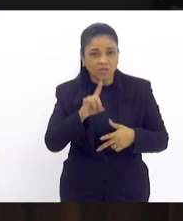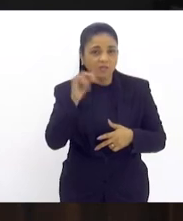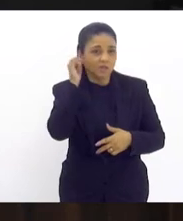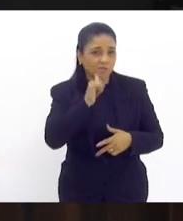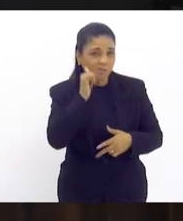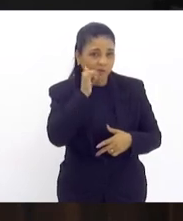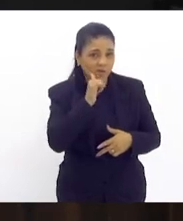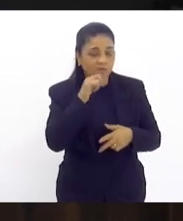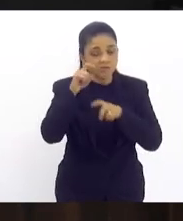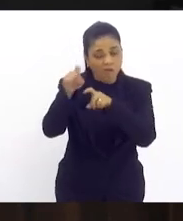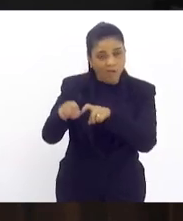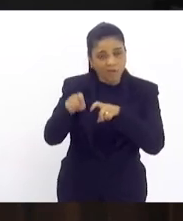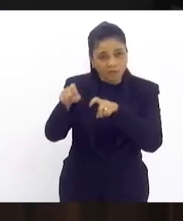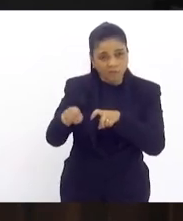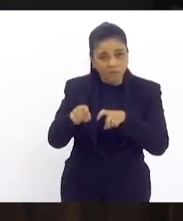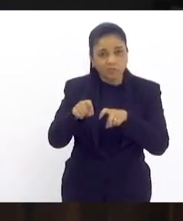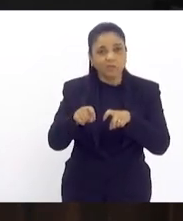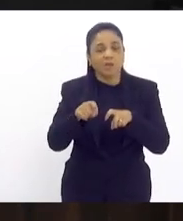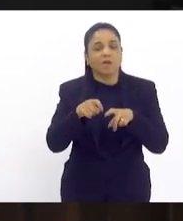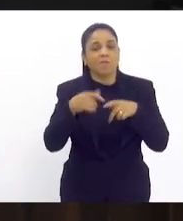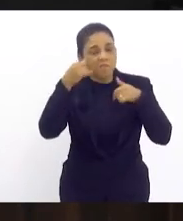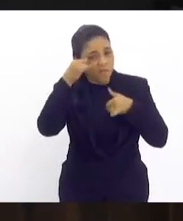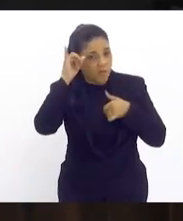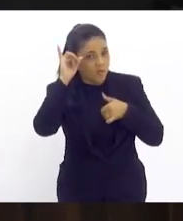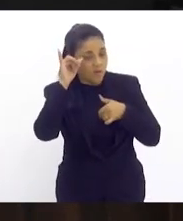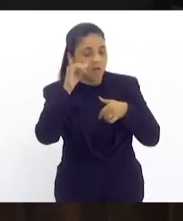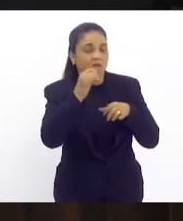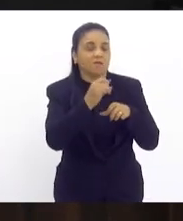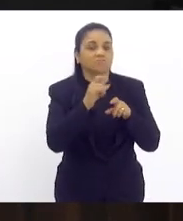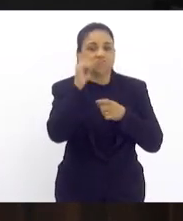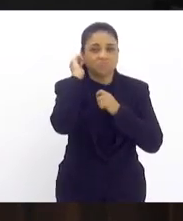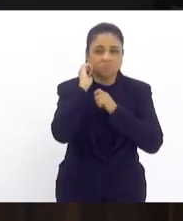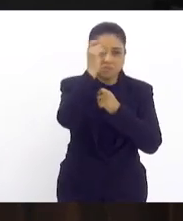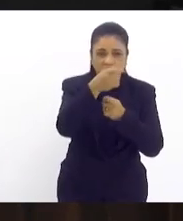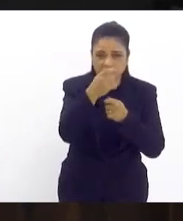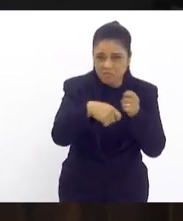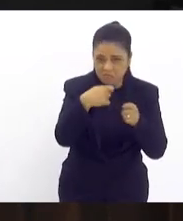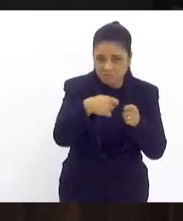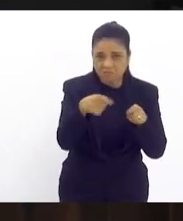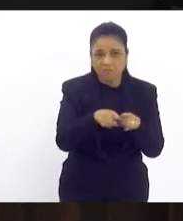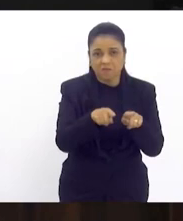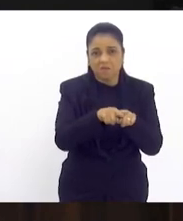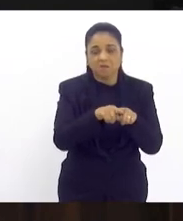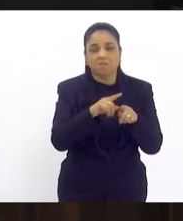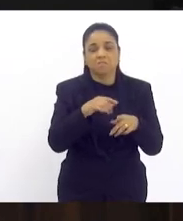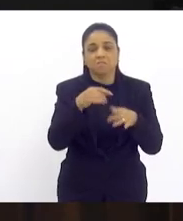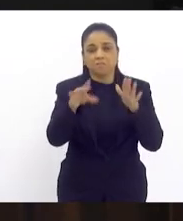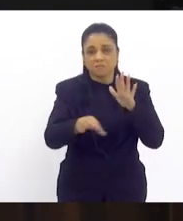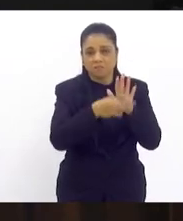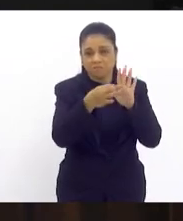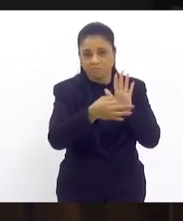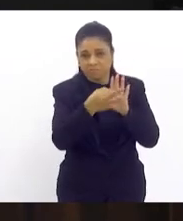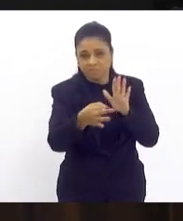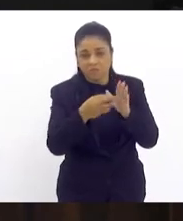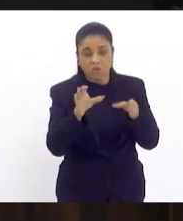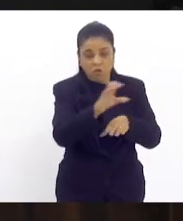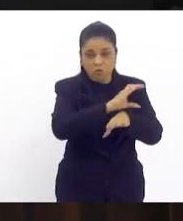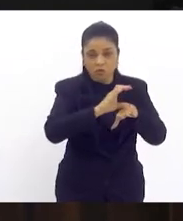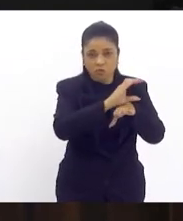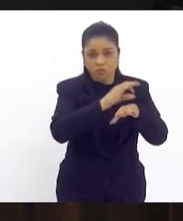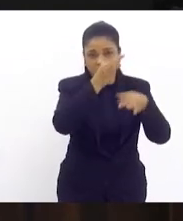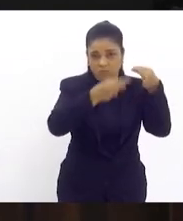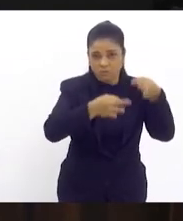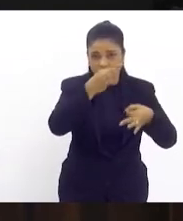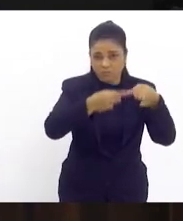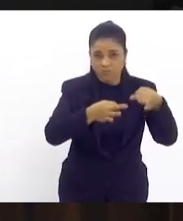de Agricultura, Pecuária e Políticas Rural, Agrária e Pesqueira. Para emitir pareceres pela Comissão de Constituição e